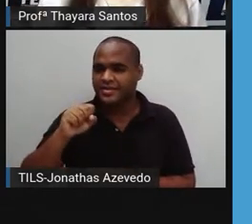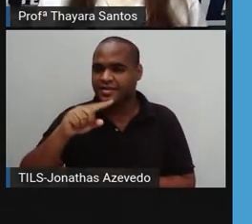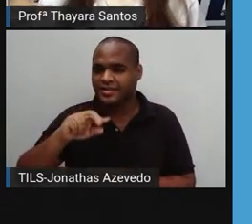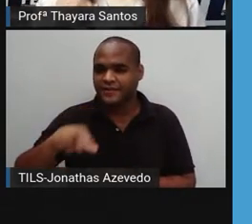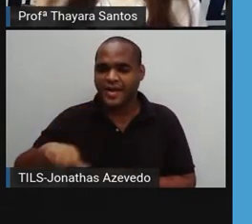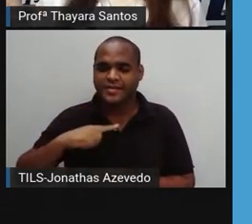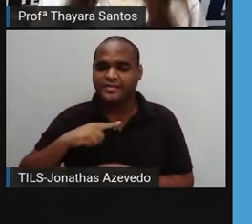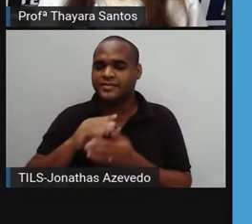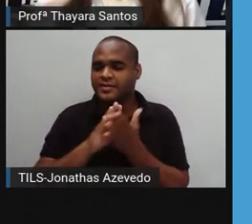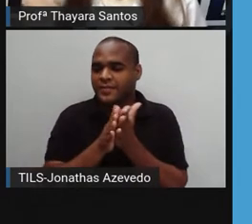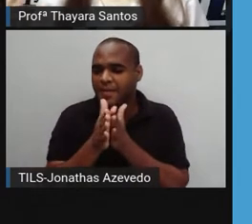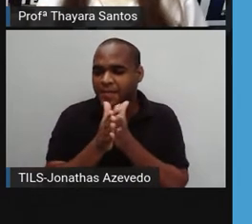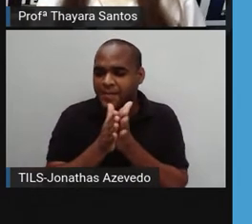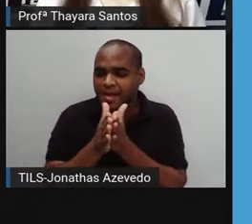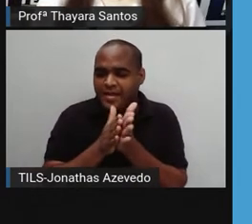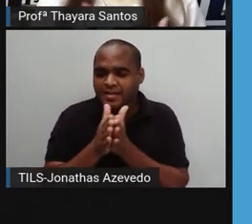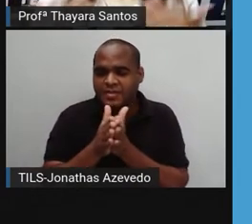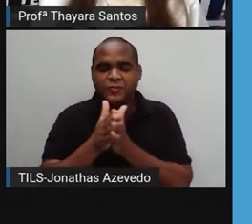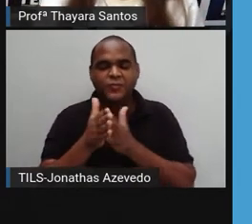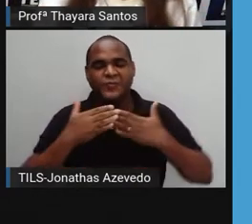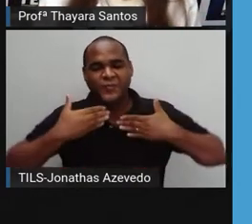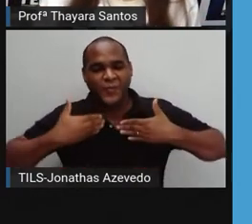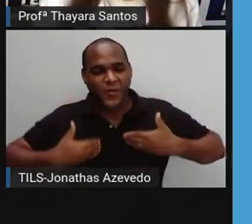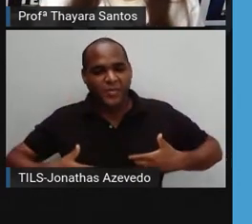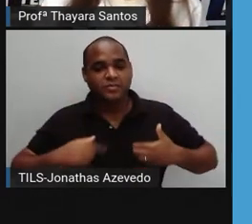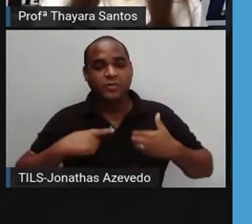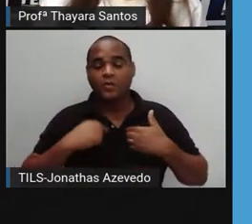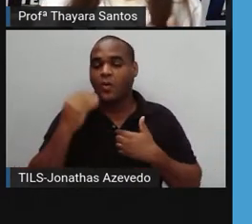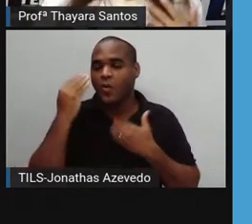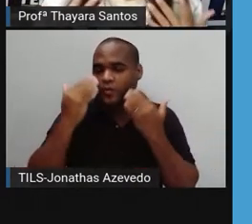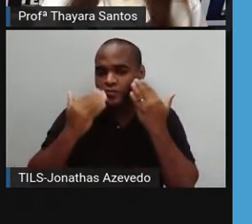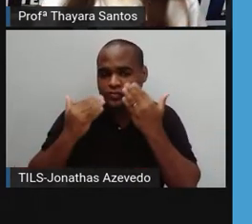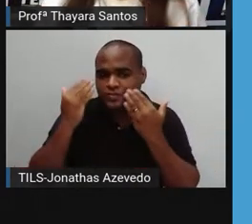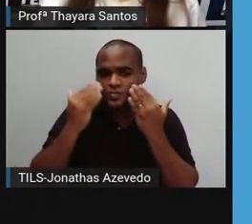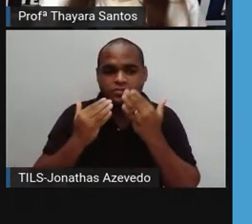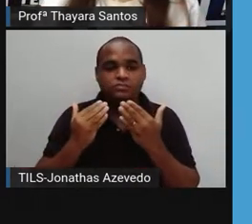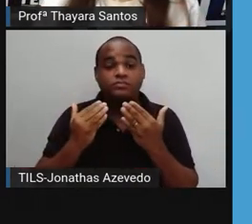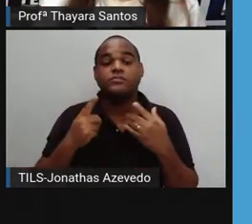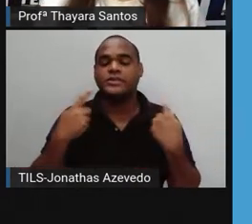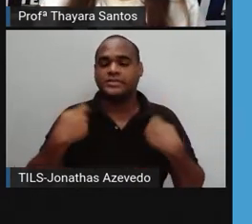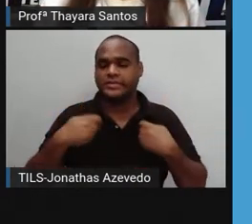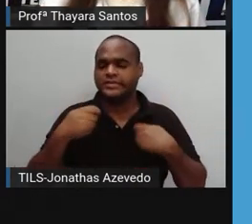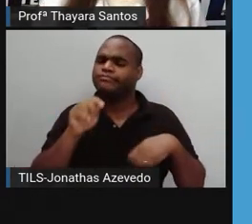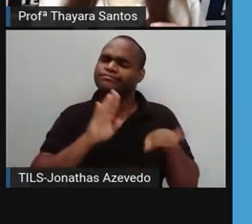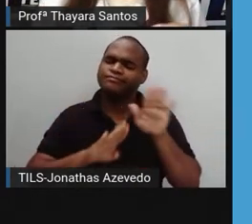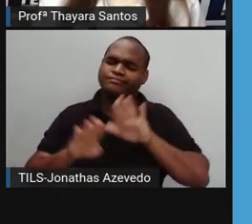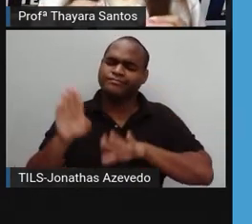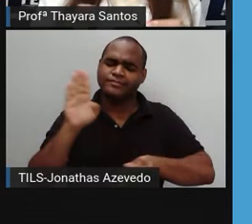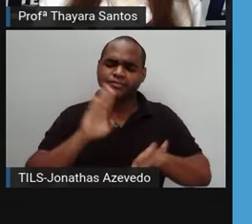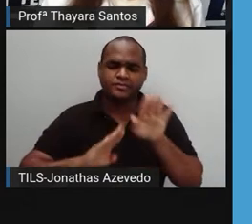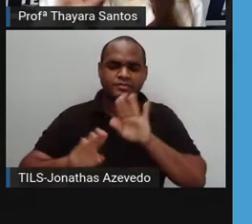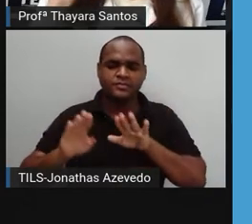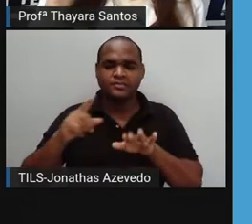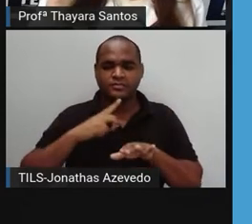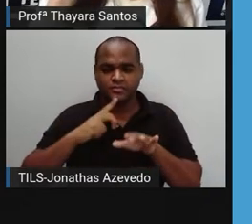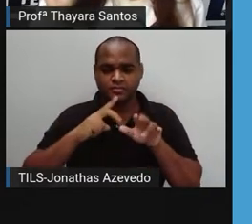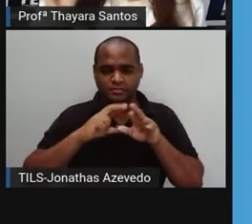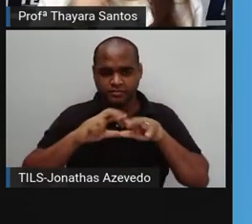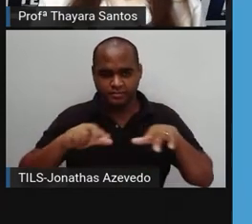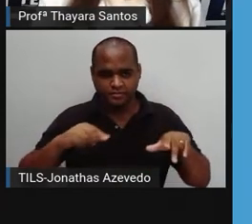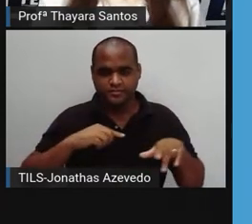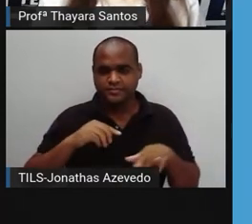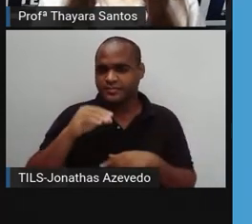esfoliante, esfoliante para o corpo, esfoliante para o rosto. A gente tem que ter muito cuidado com aquilo dali, porque muitas vezes aquelas